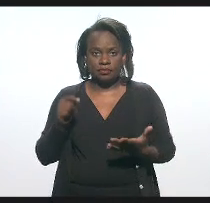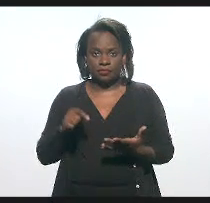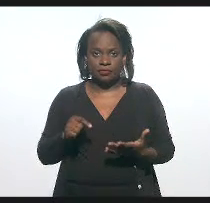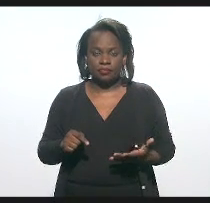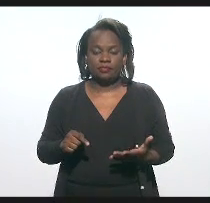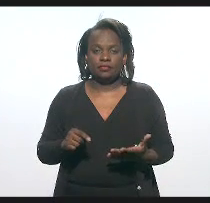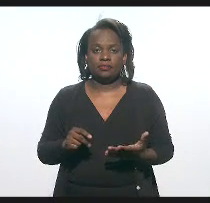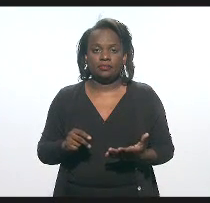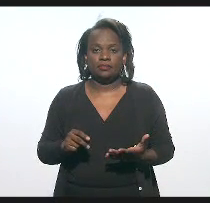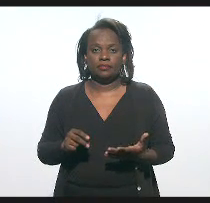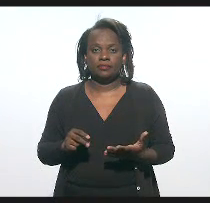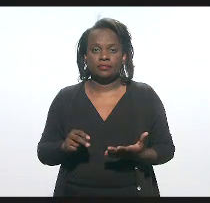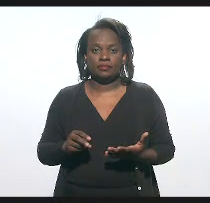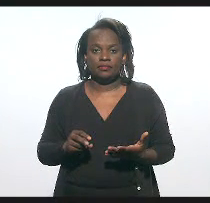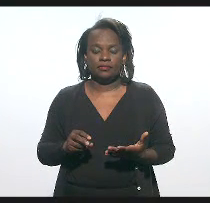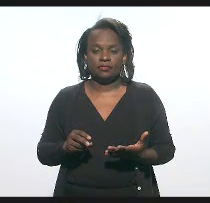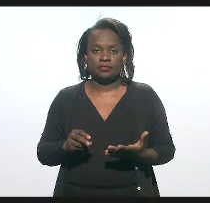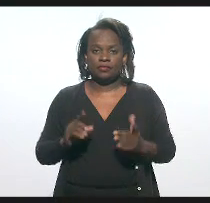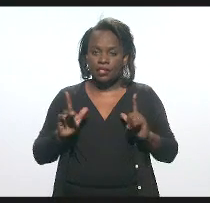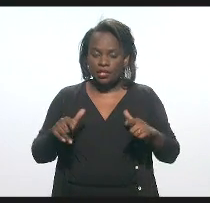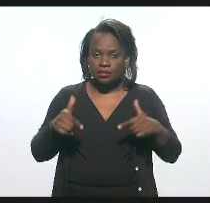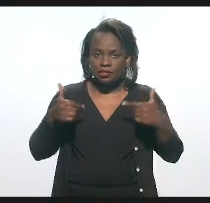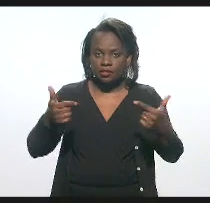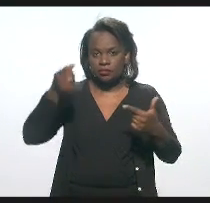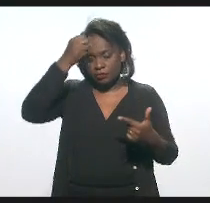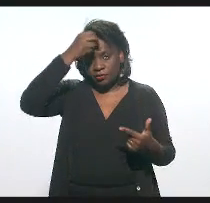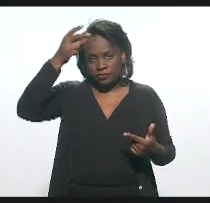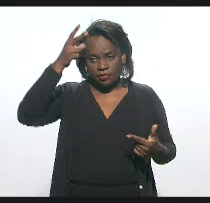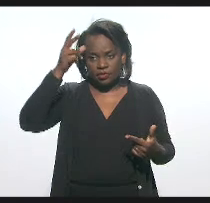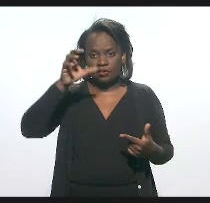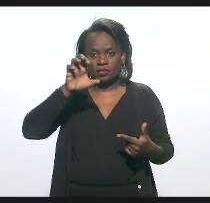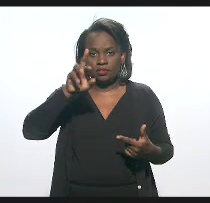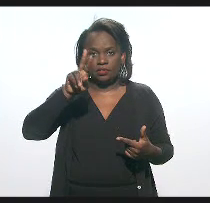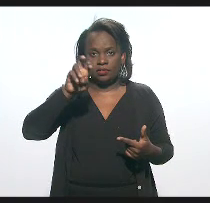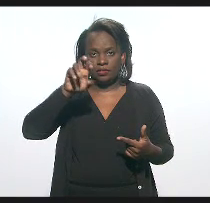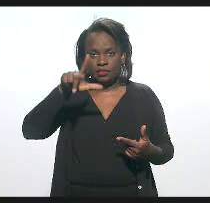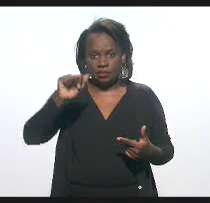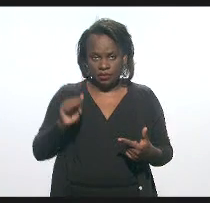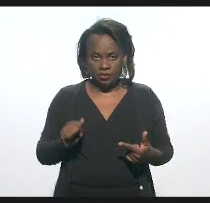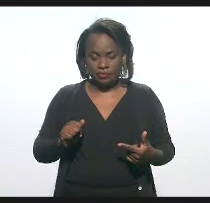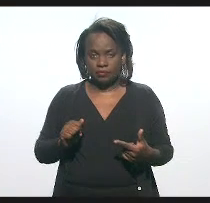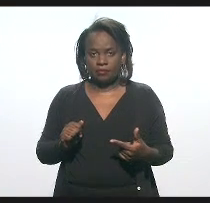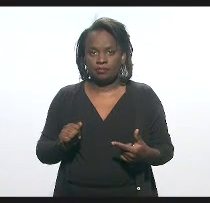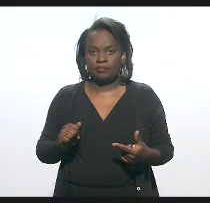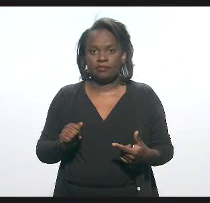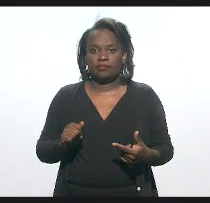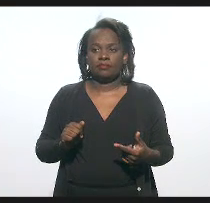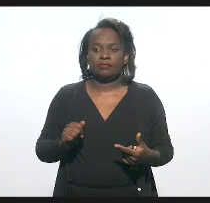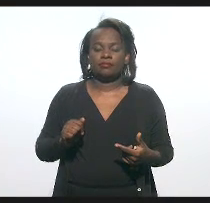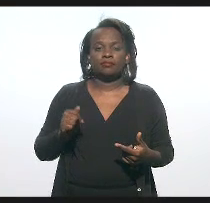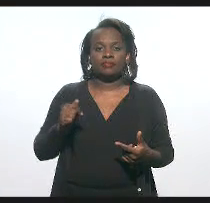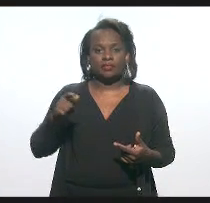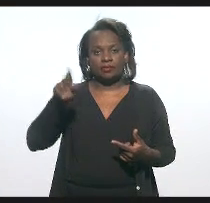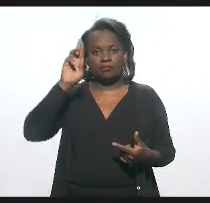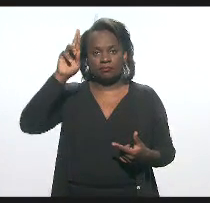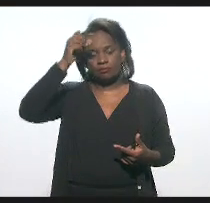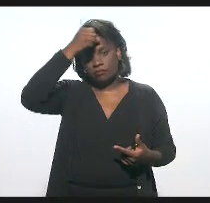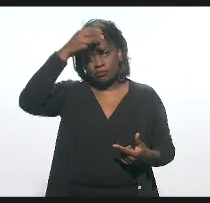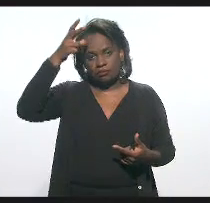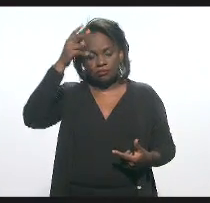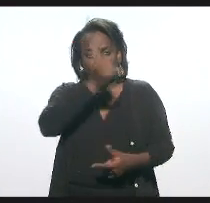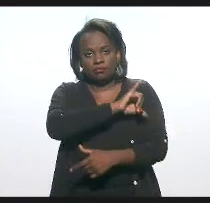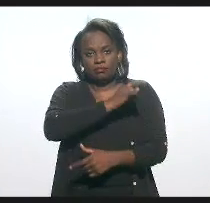as ações do prefeito Cri. Ela, à frente da Prefeitura do Rio,